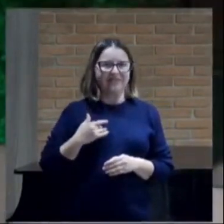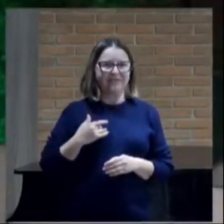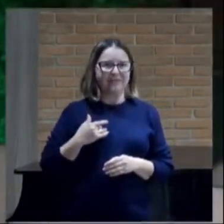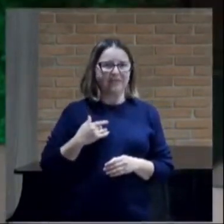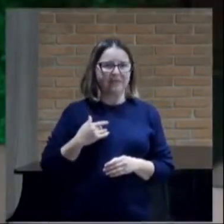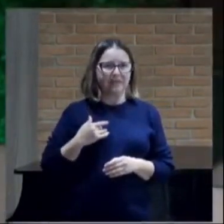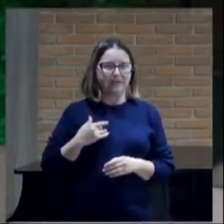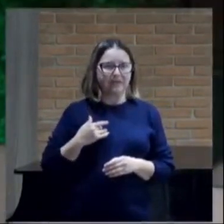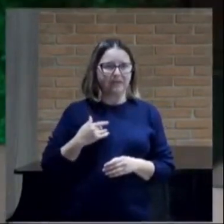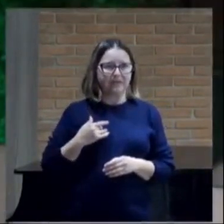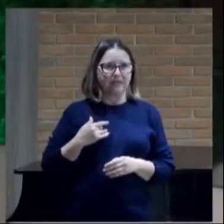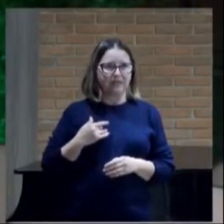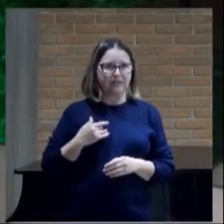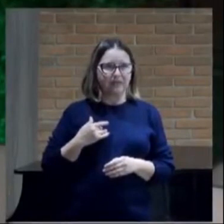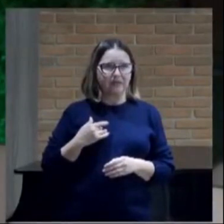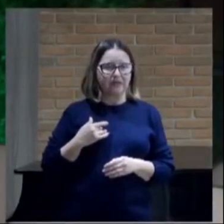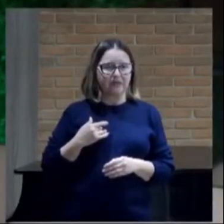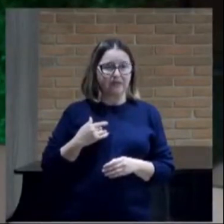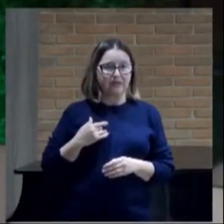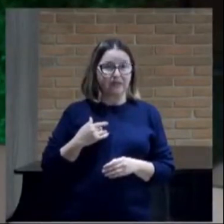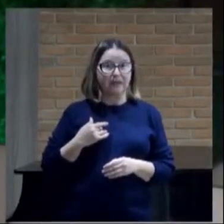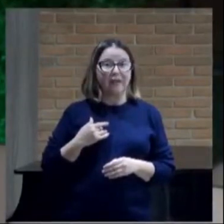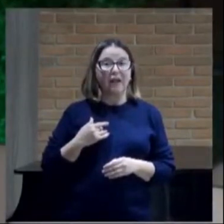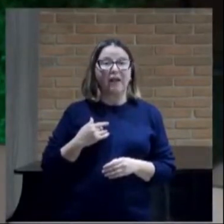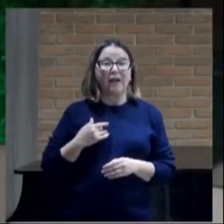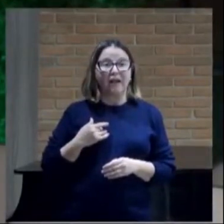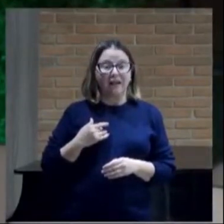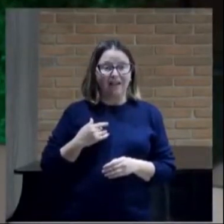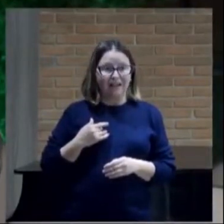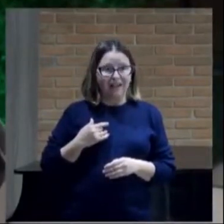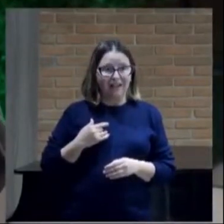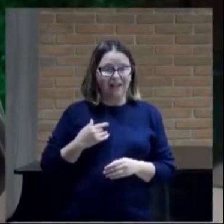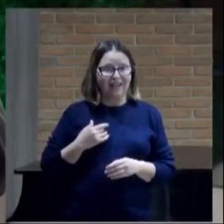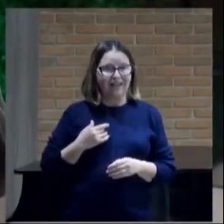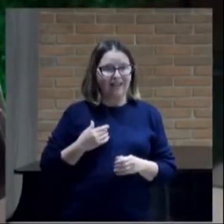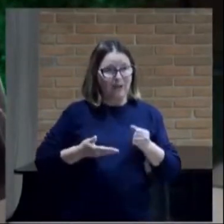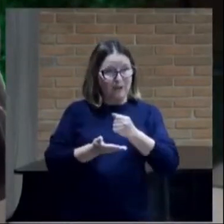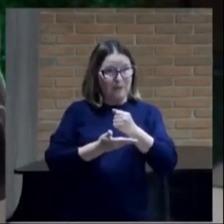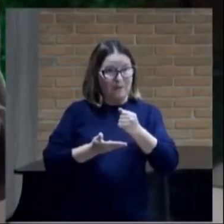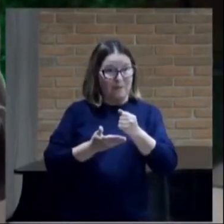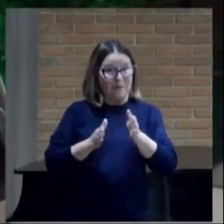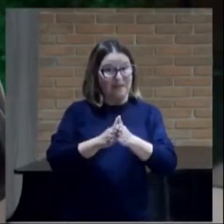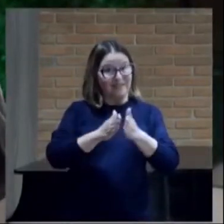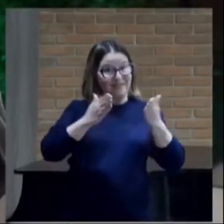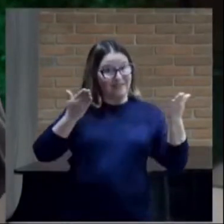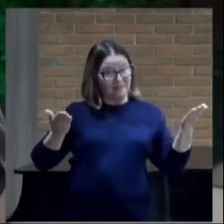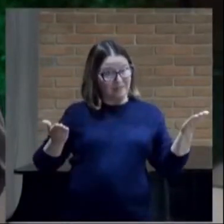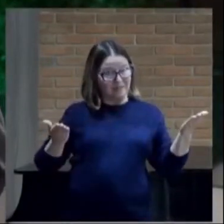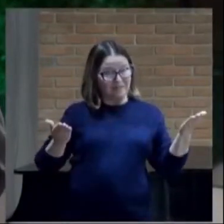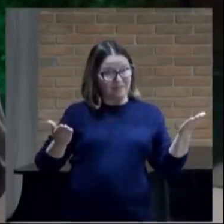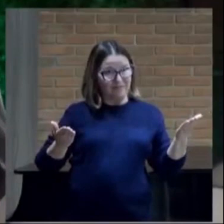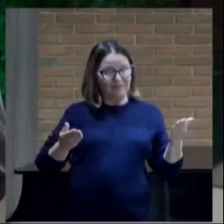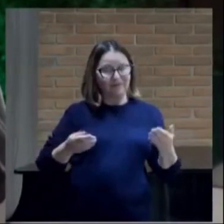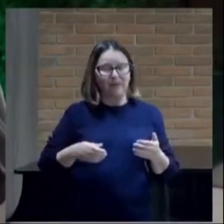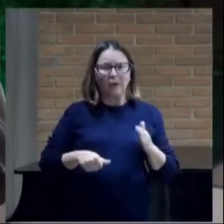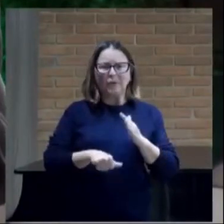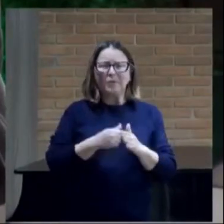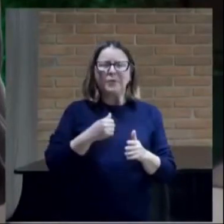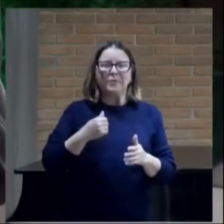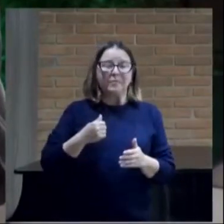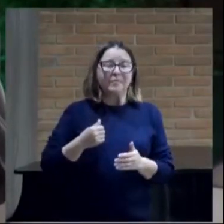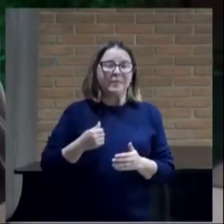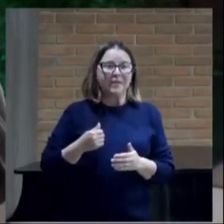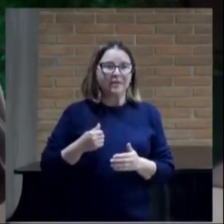baseado na Bíblia. Eu não sei repetir porque eu ainda não guardei mas o primeiro é